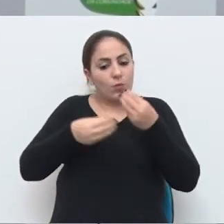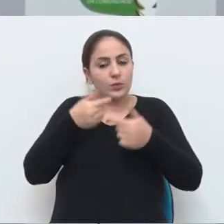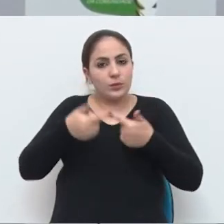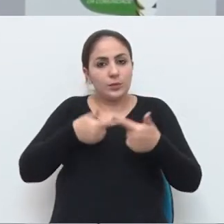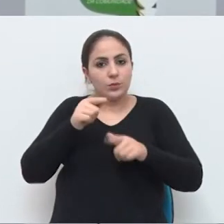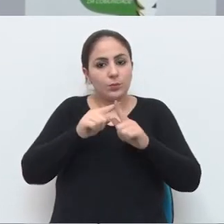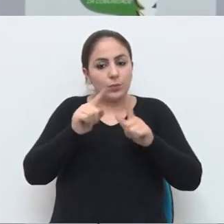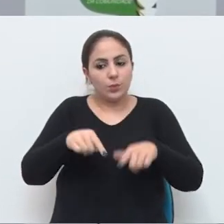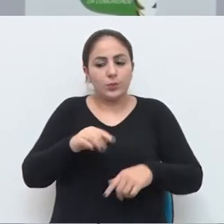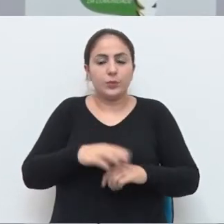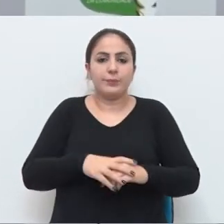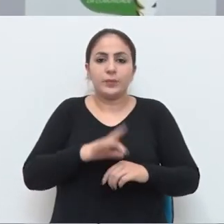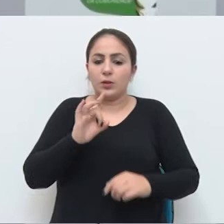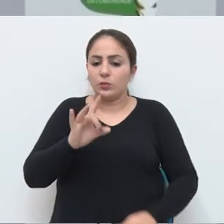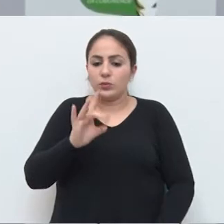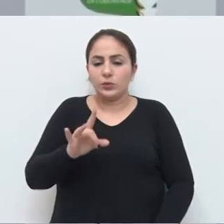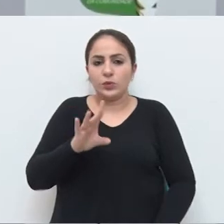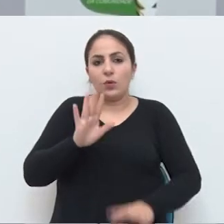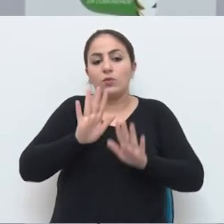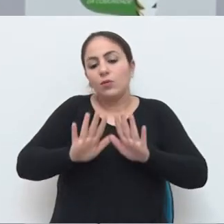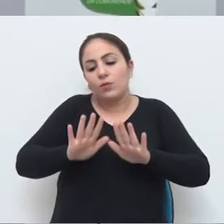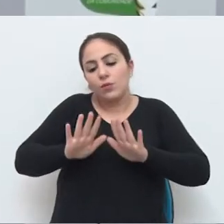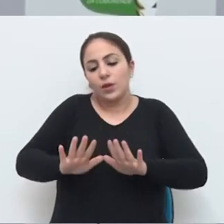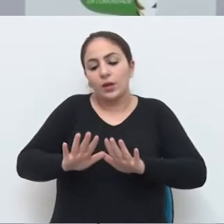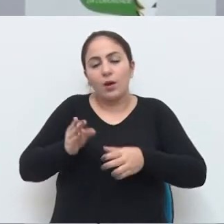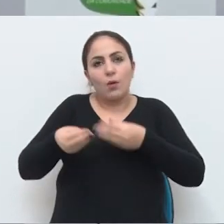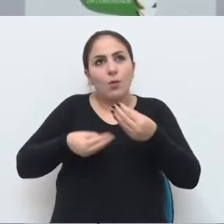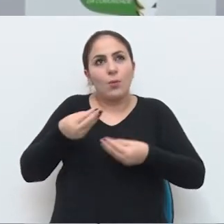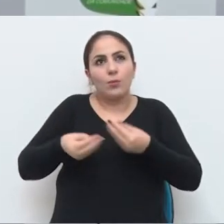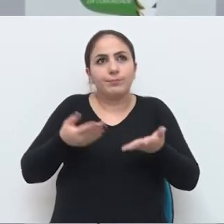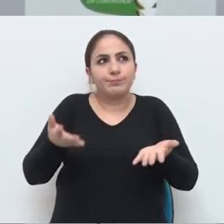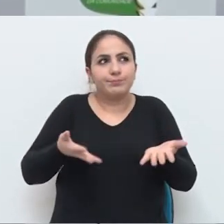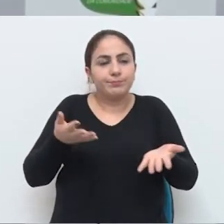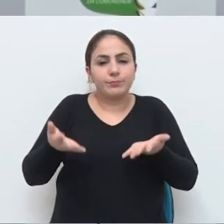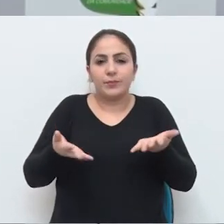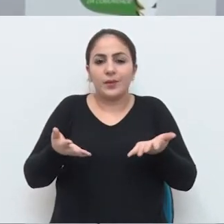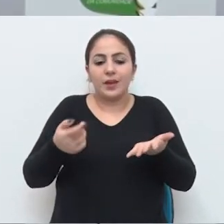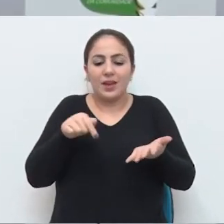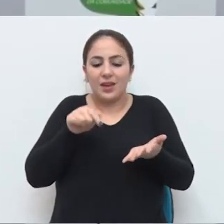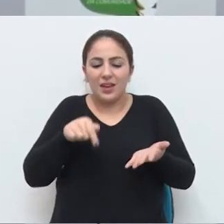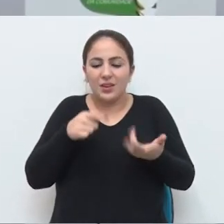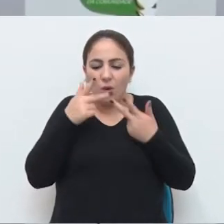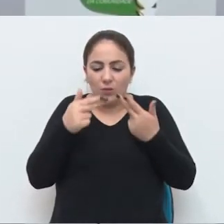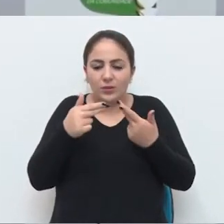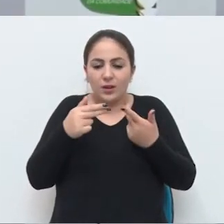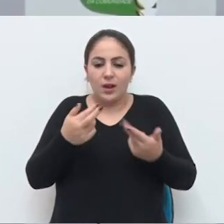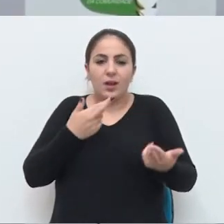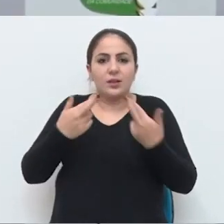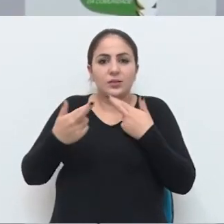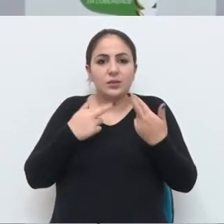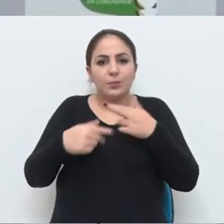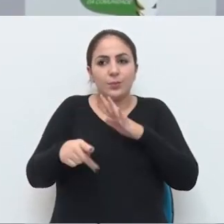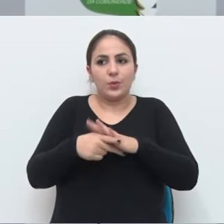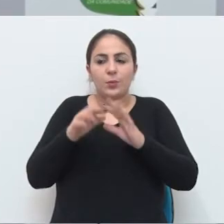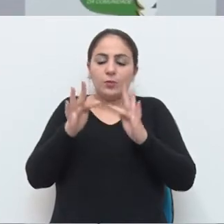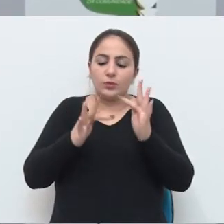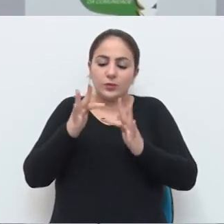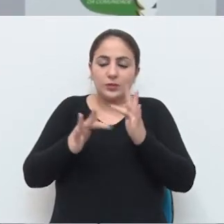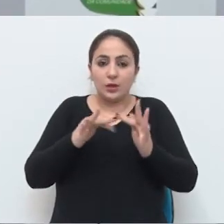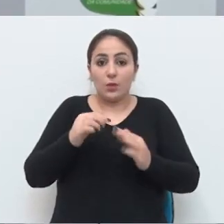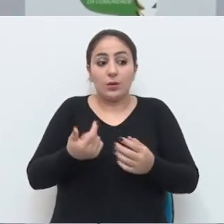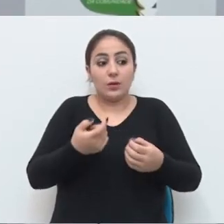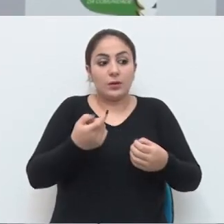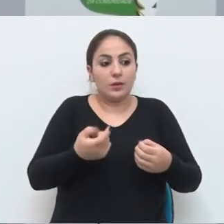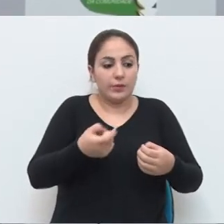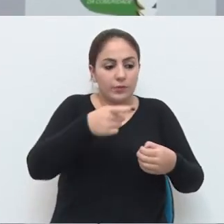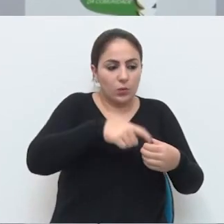público. Eles não mais ficarão relacionados com essa função